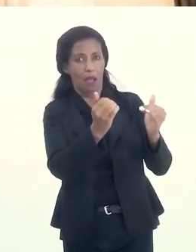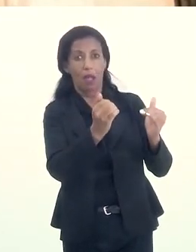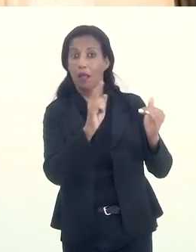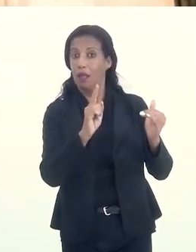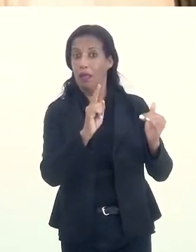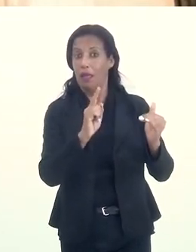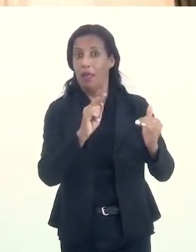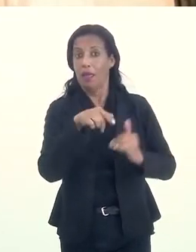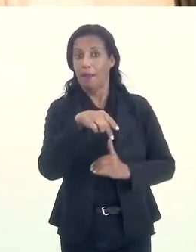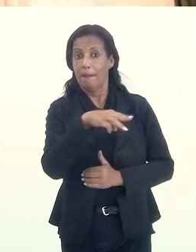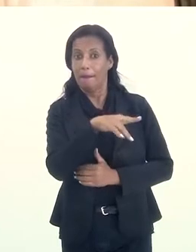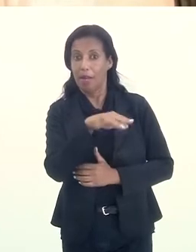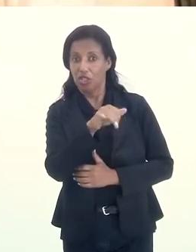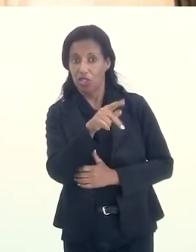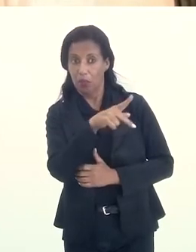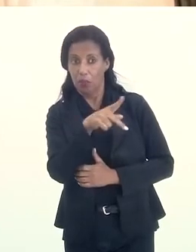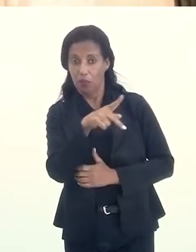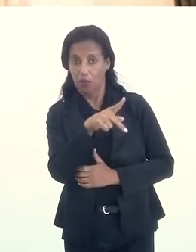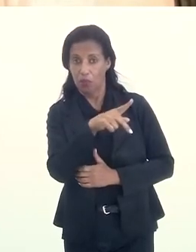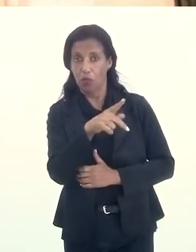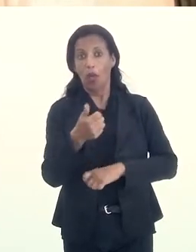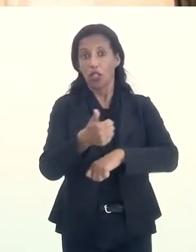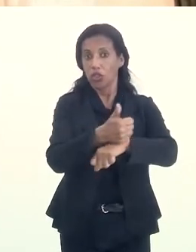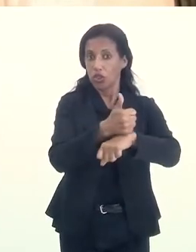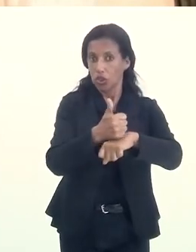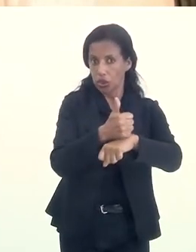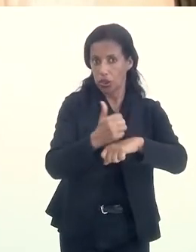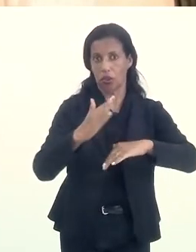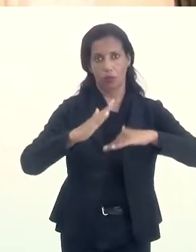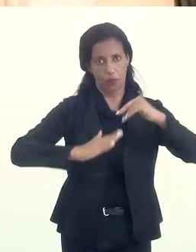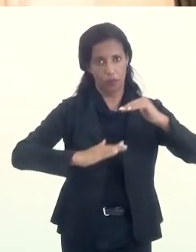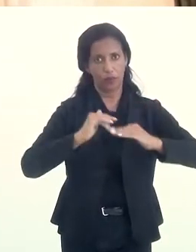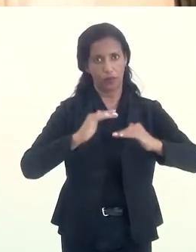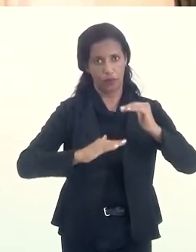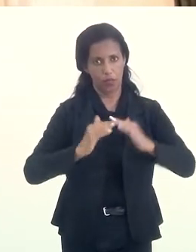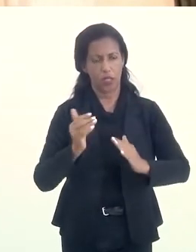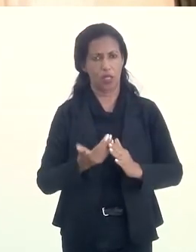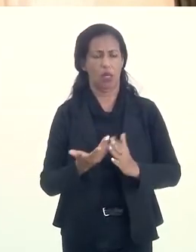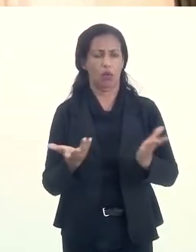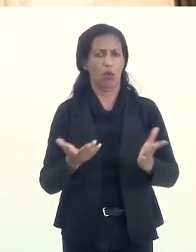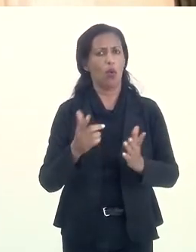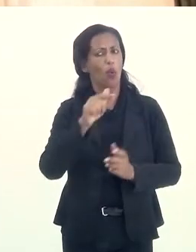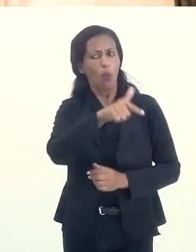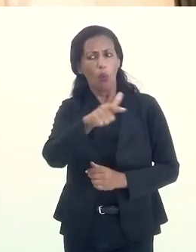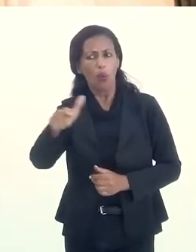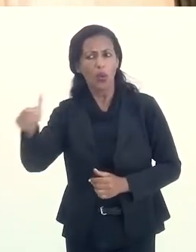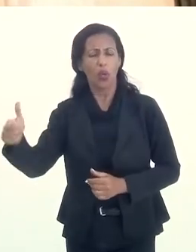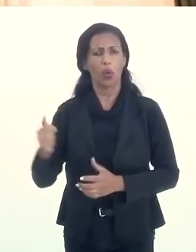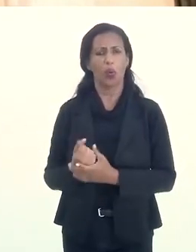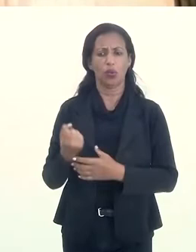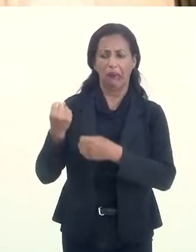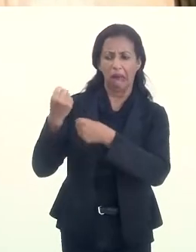é uma profissão digna quanto tantas outras, engenheiro, gari,